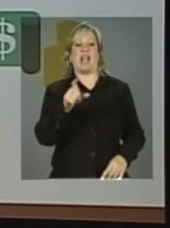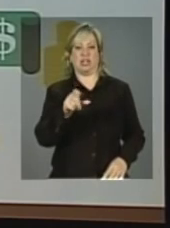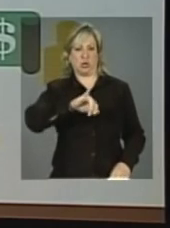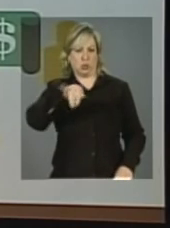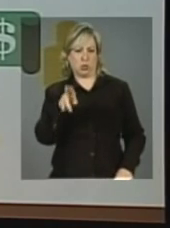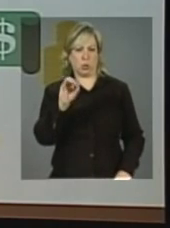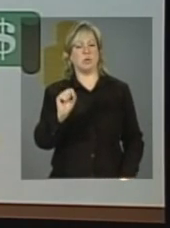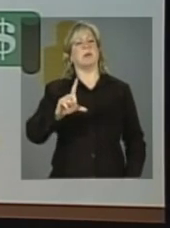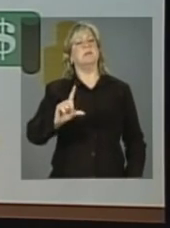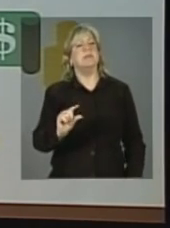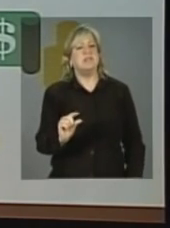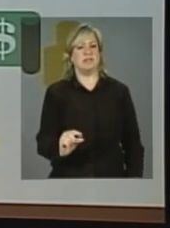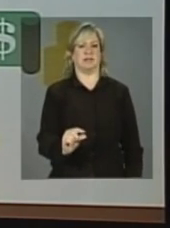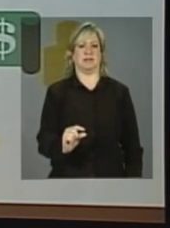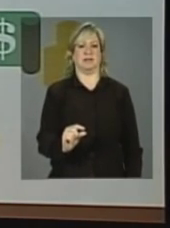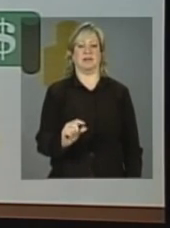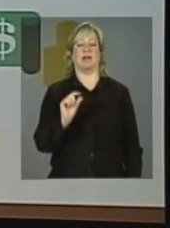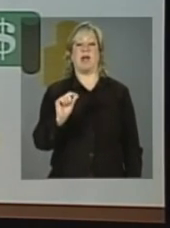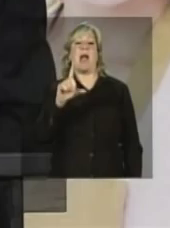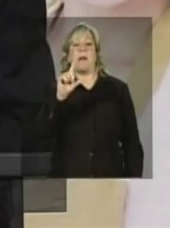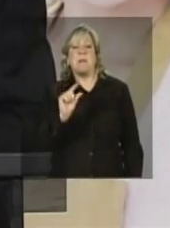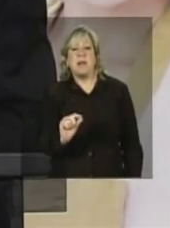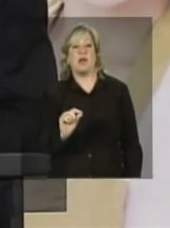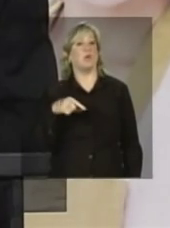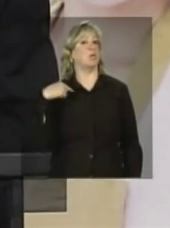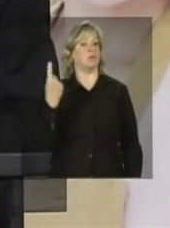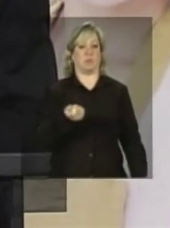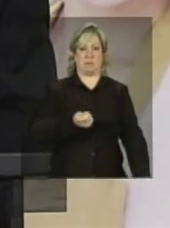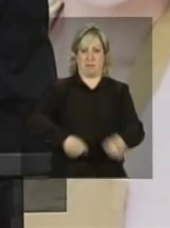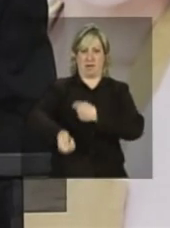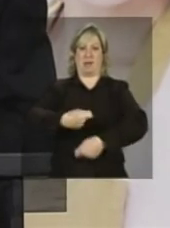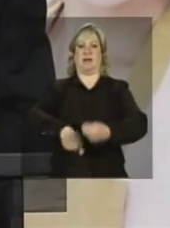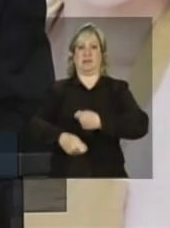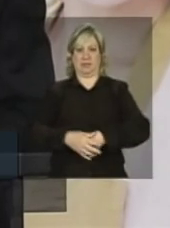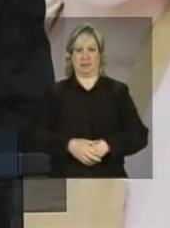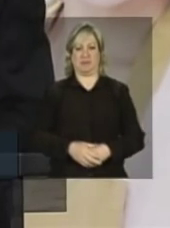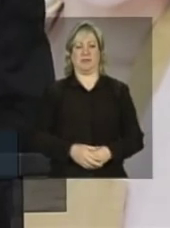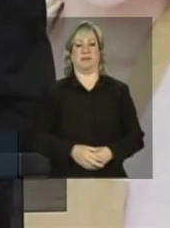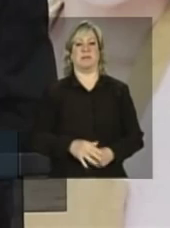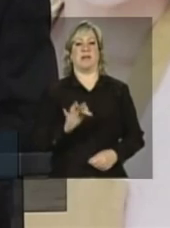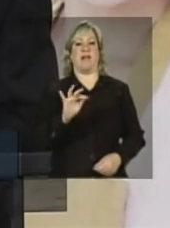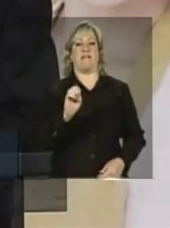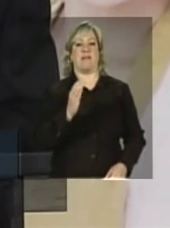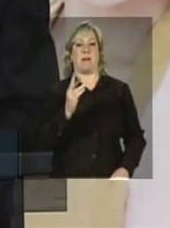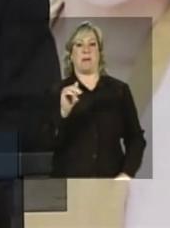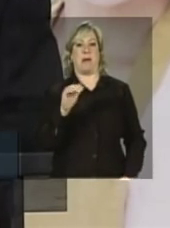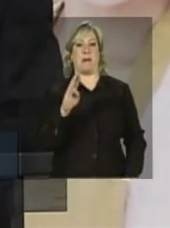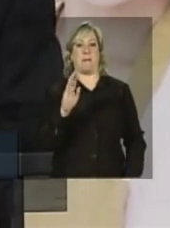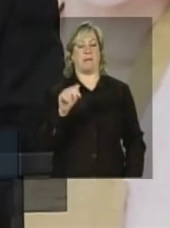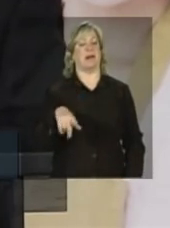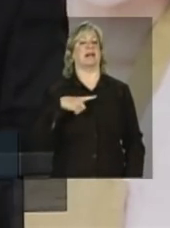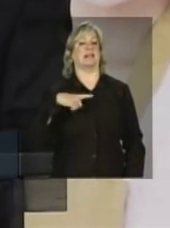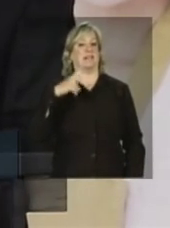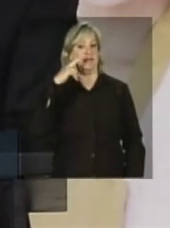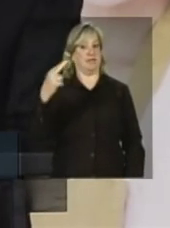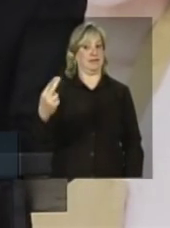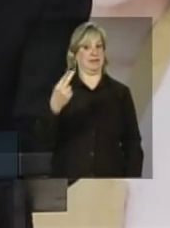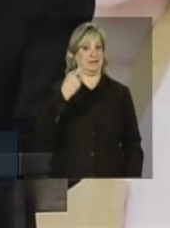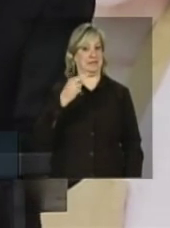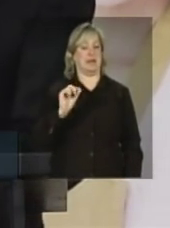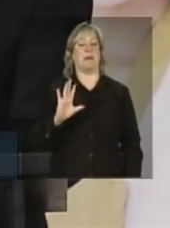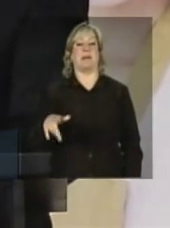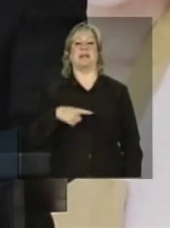menor, a menor do mercado. O presidente da FEBRABAN está me olhando um pouco torto ali, mas